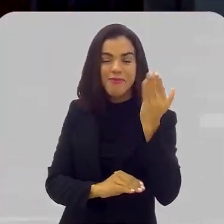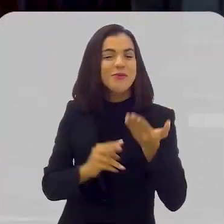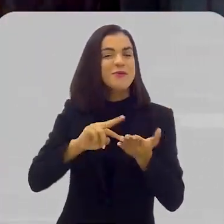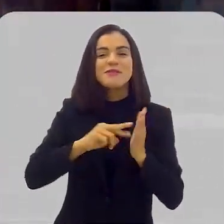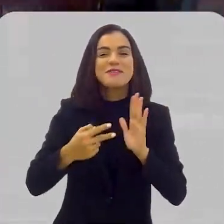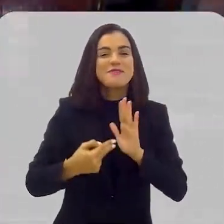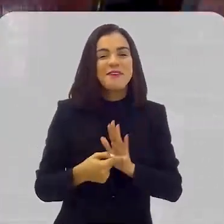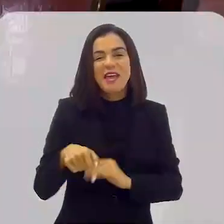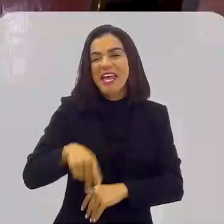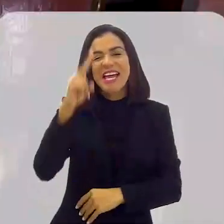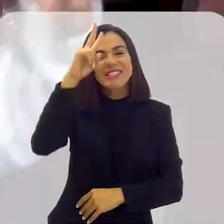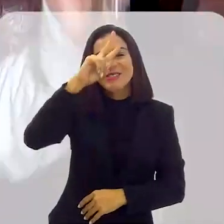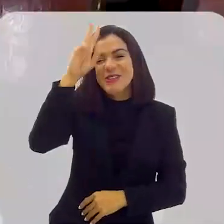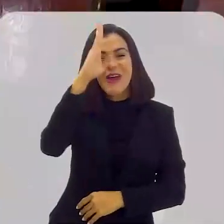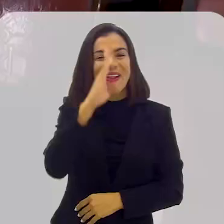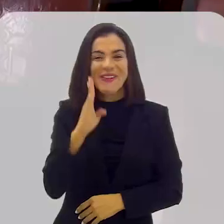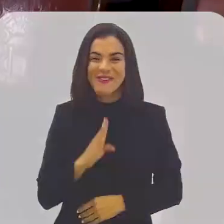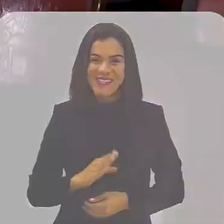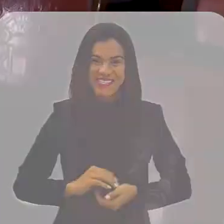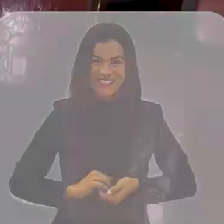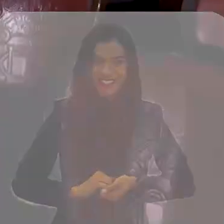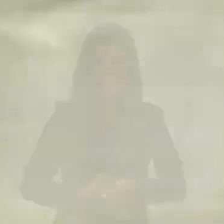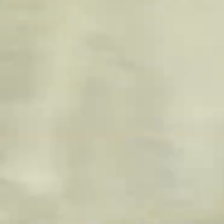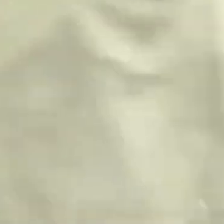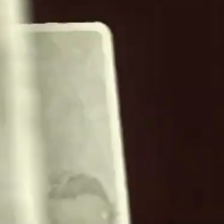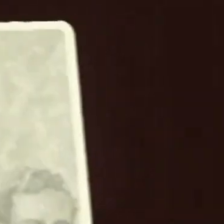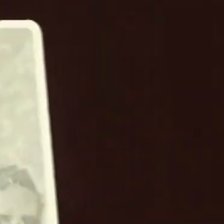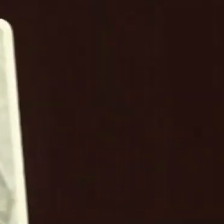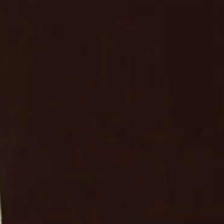ou seja, isso aqui é a história do Brasil.